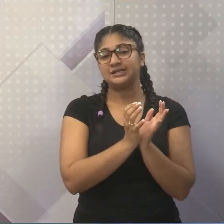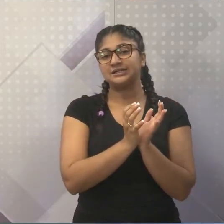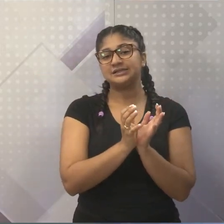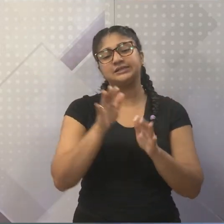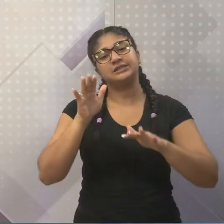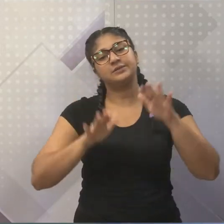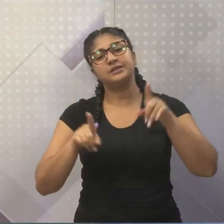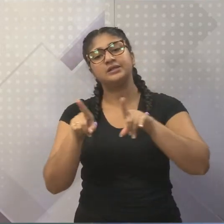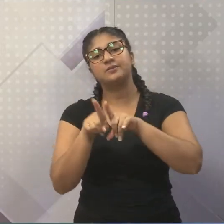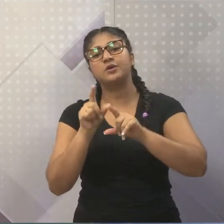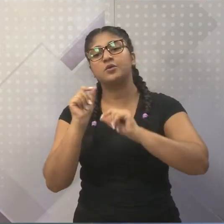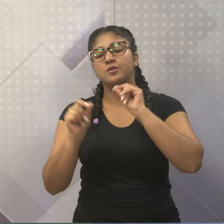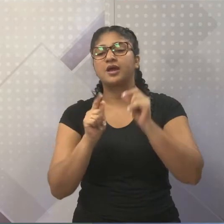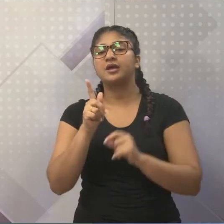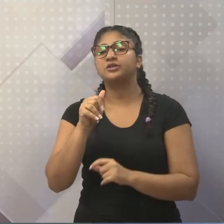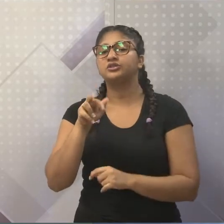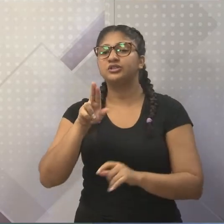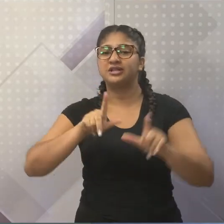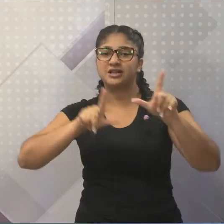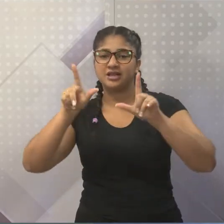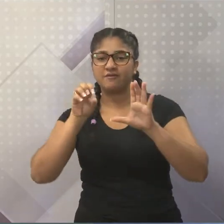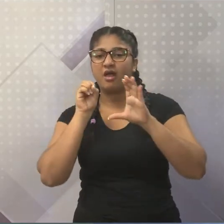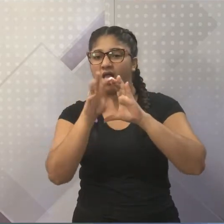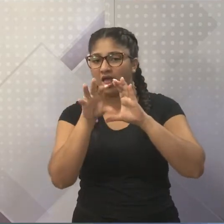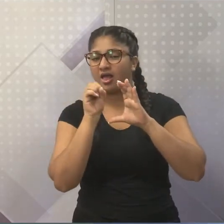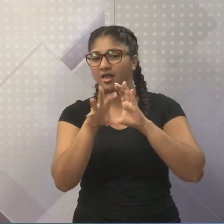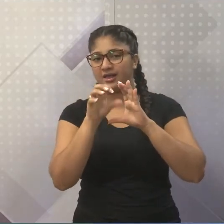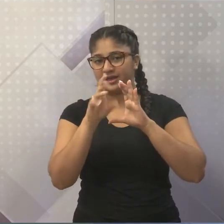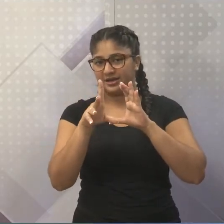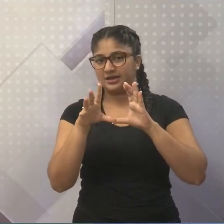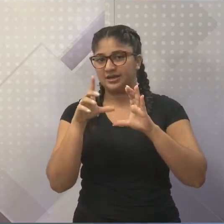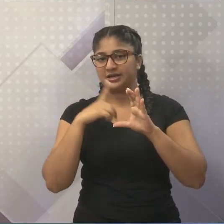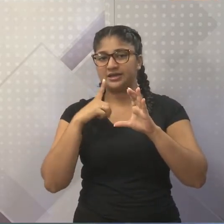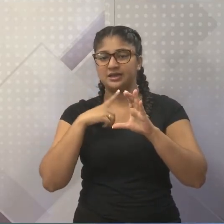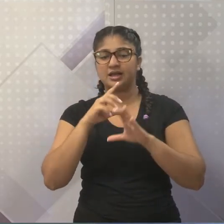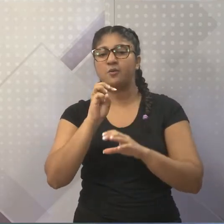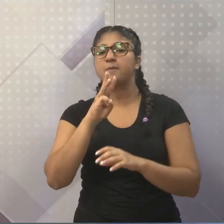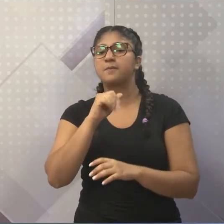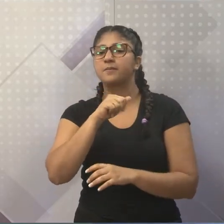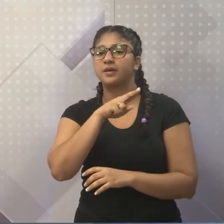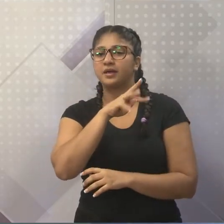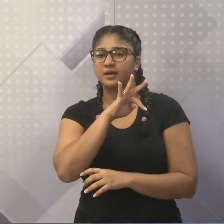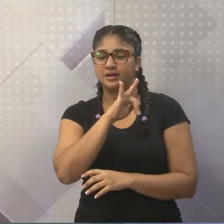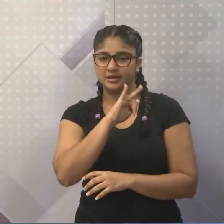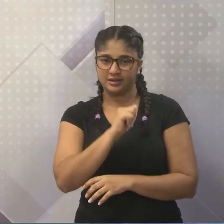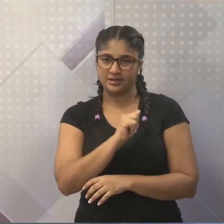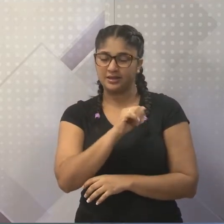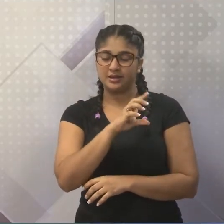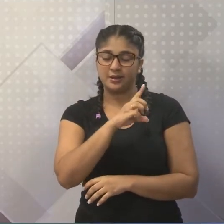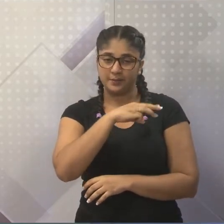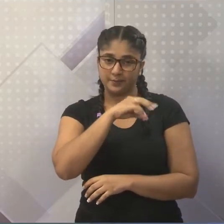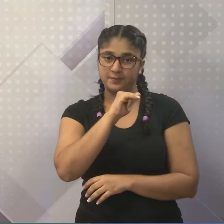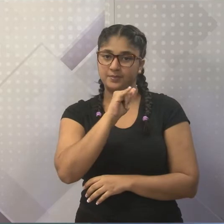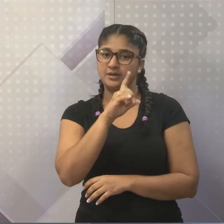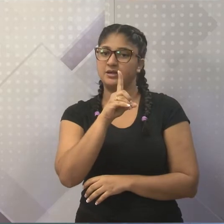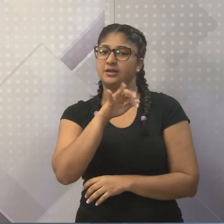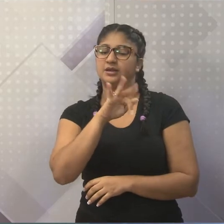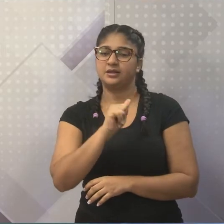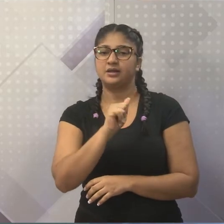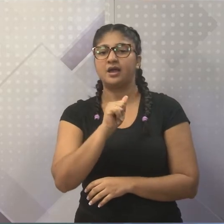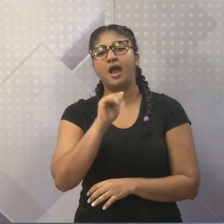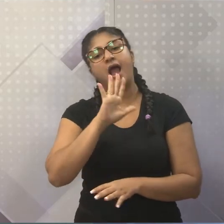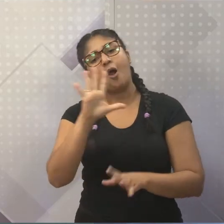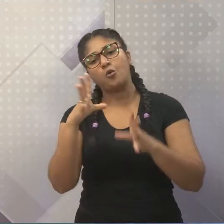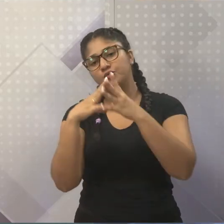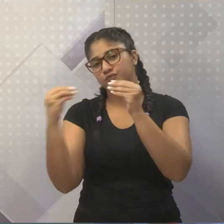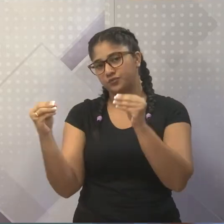veiculadas pela mídia. A mídia gera uma mídia e aí todo mundo usa. E de repente ela desaparece. Outras